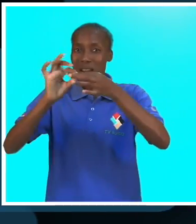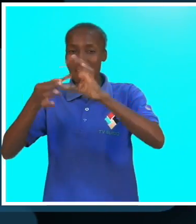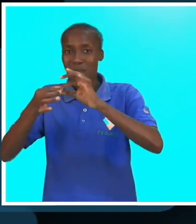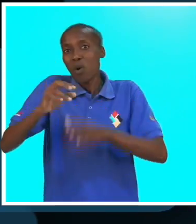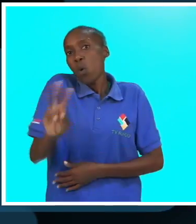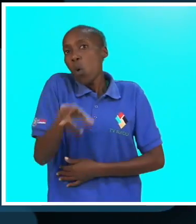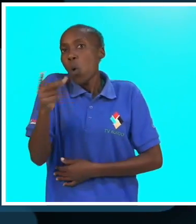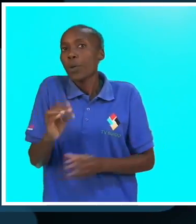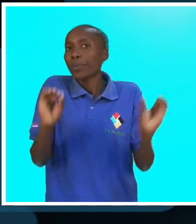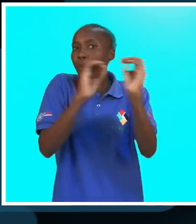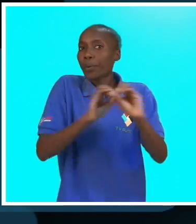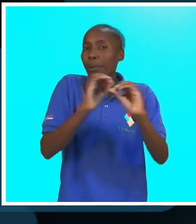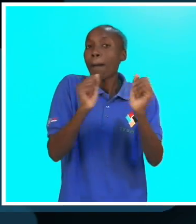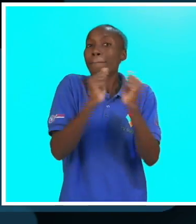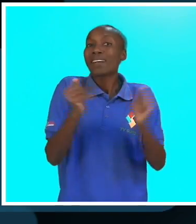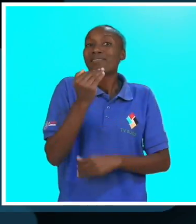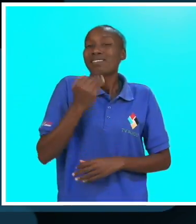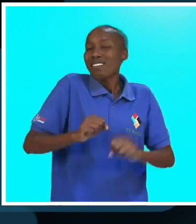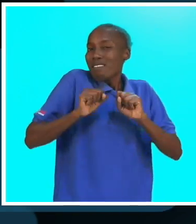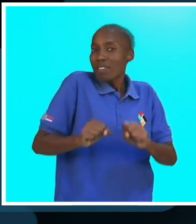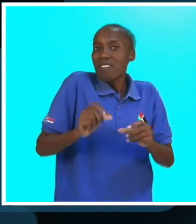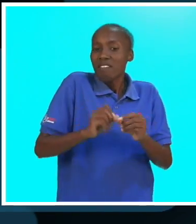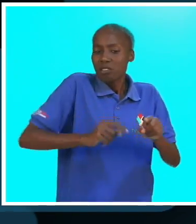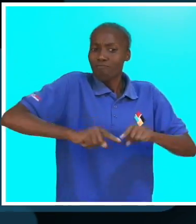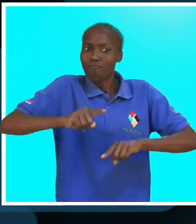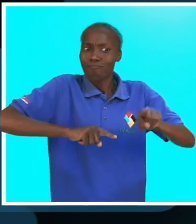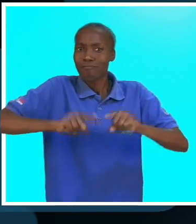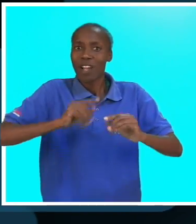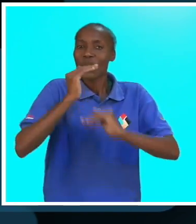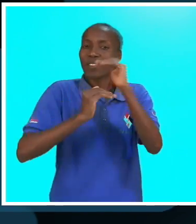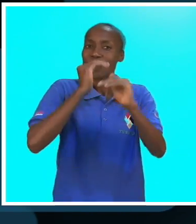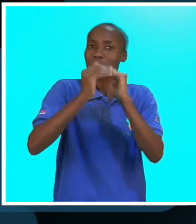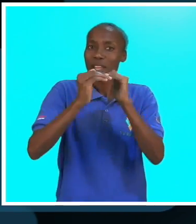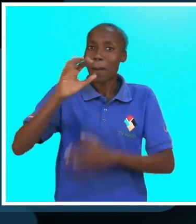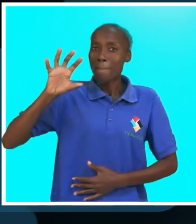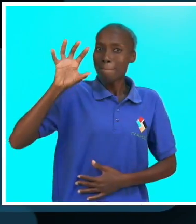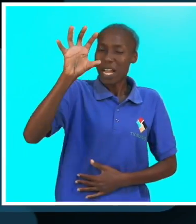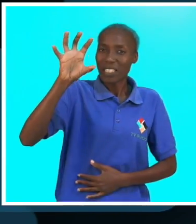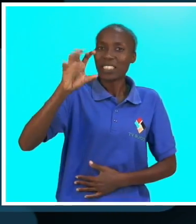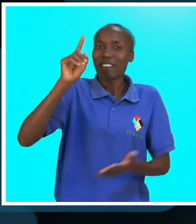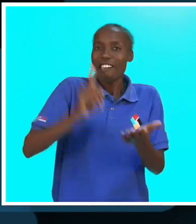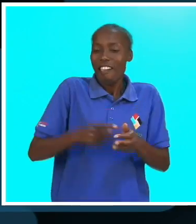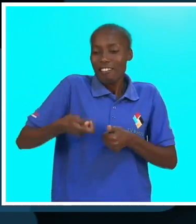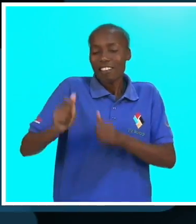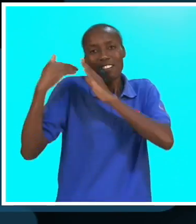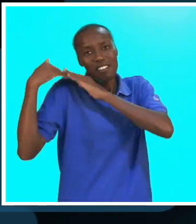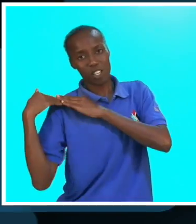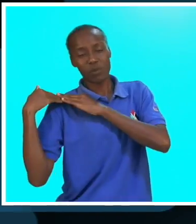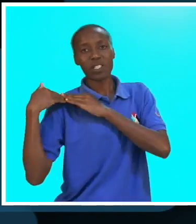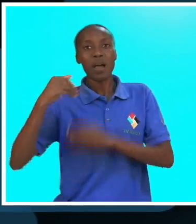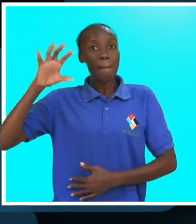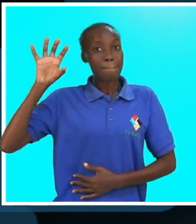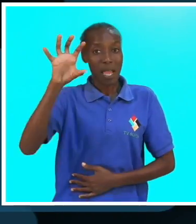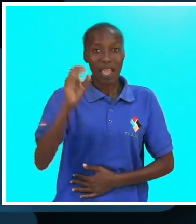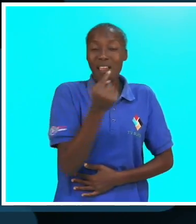quem deve orientar o seu desenvolvimento em cada país é o respectivo país. Mas cada país